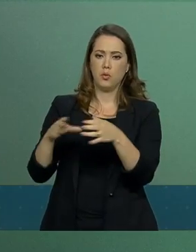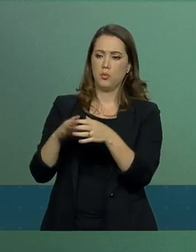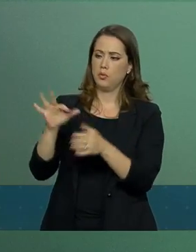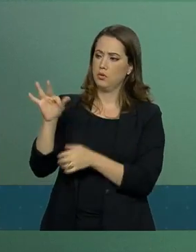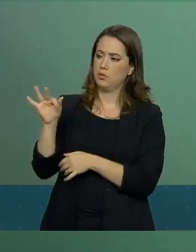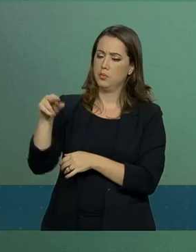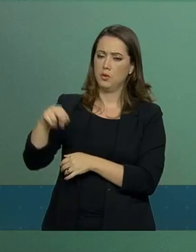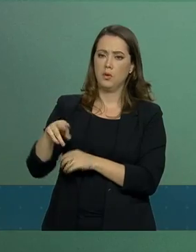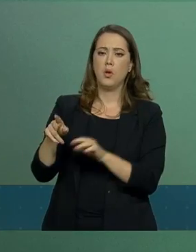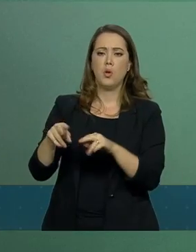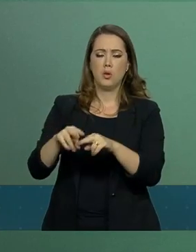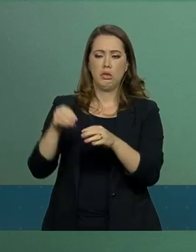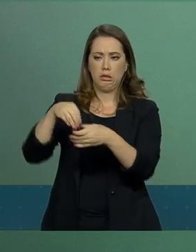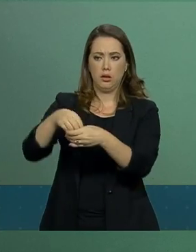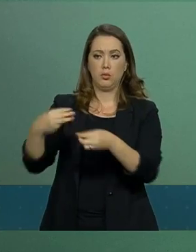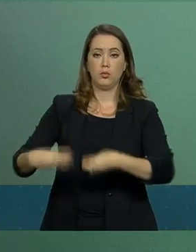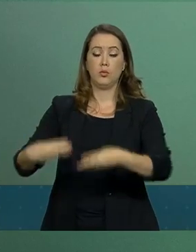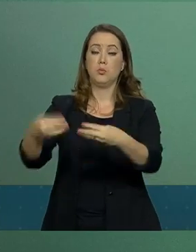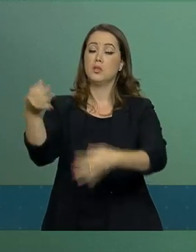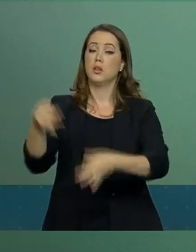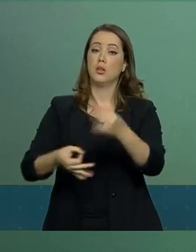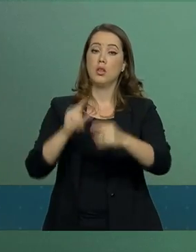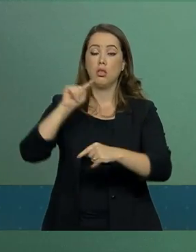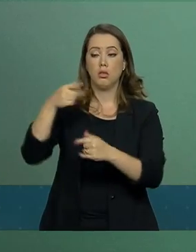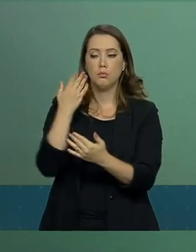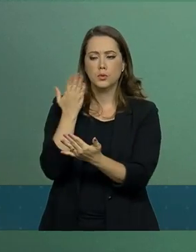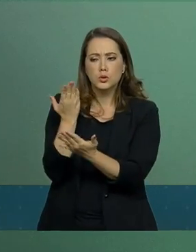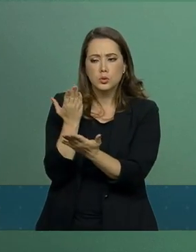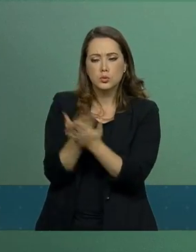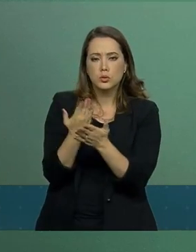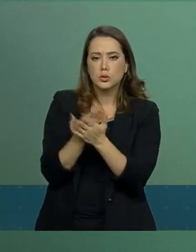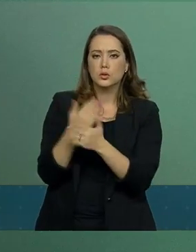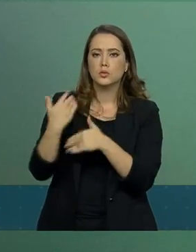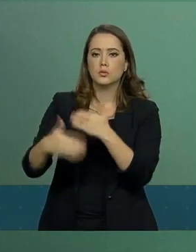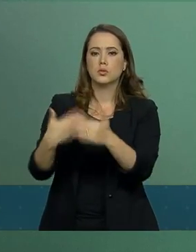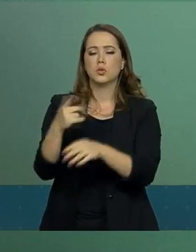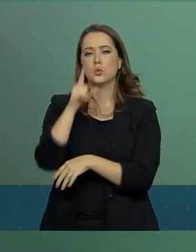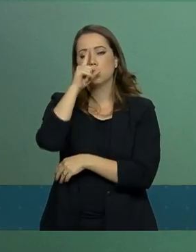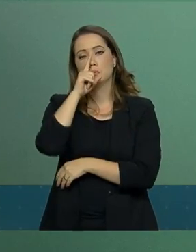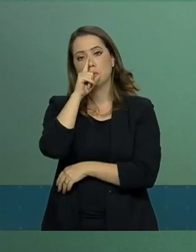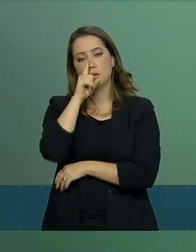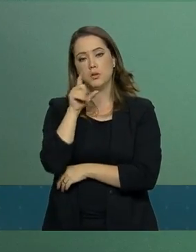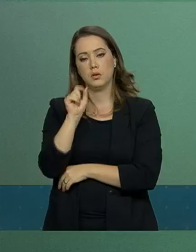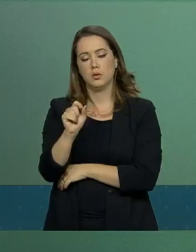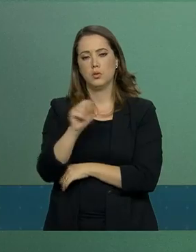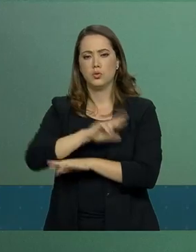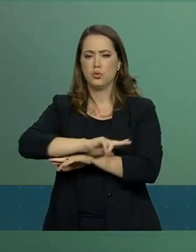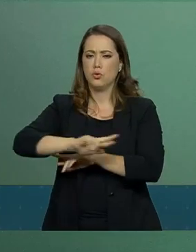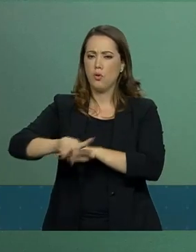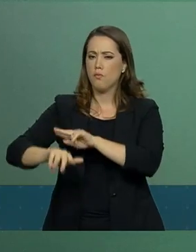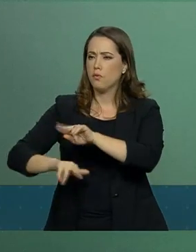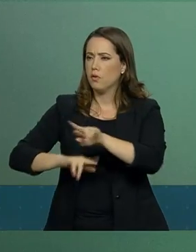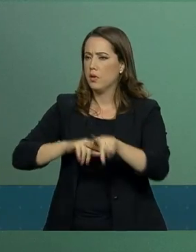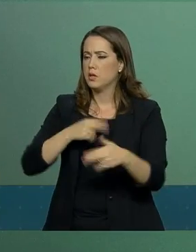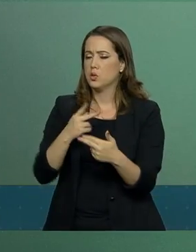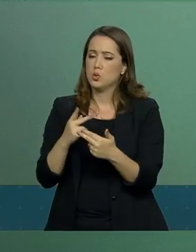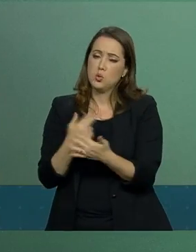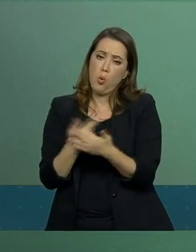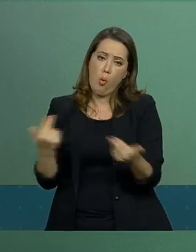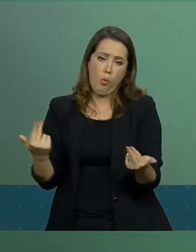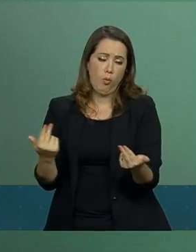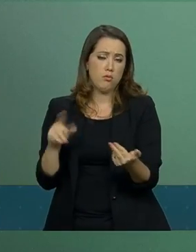por meio do Ministério da Justiça após uma análise continuada de risco de vários e vários eventos.